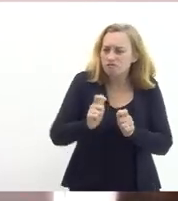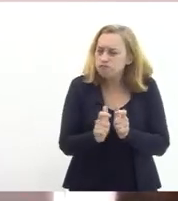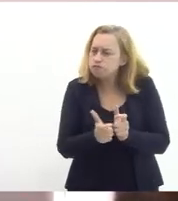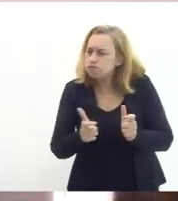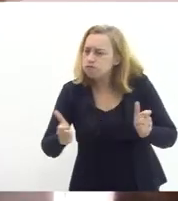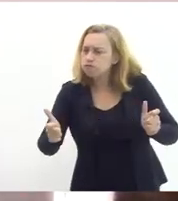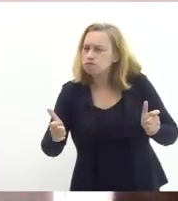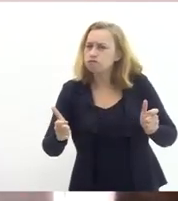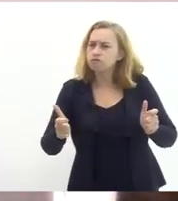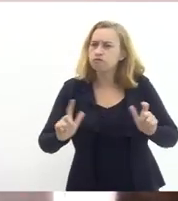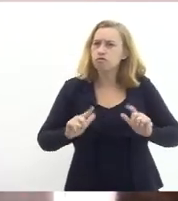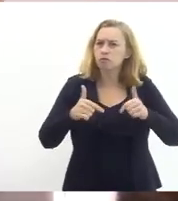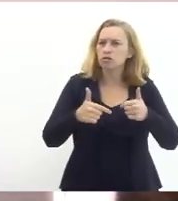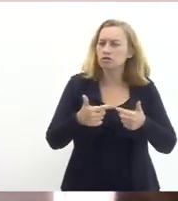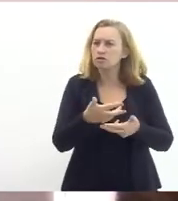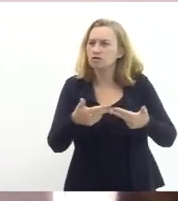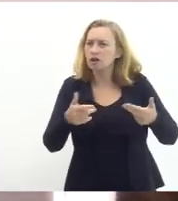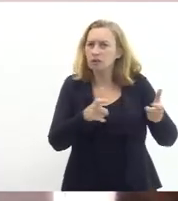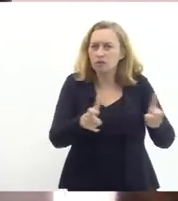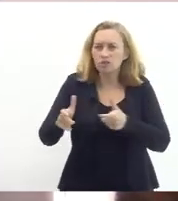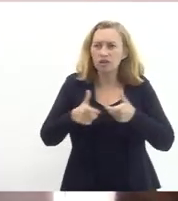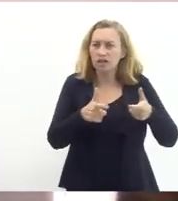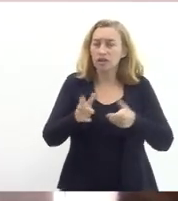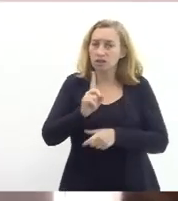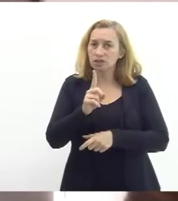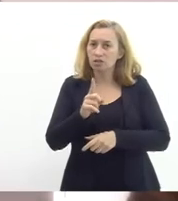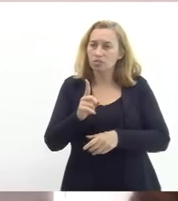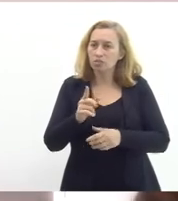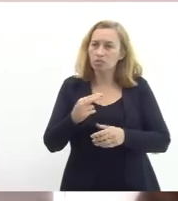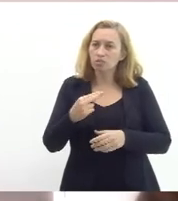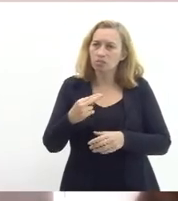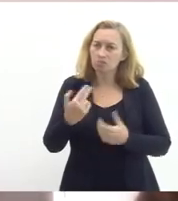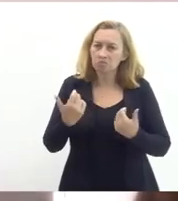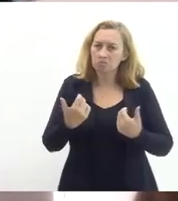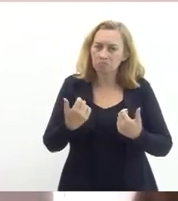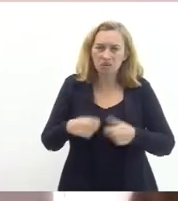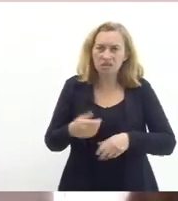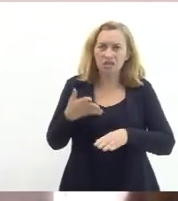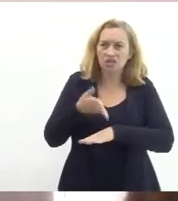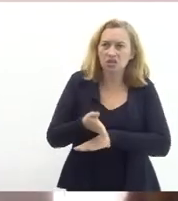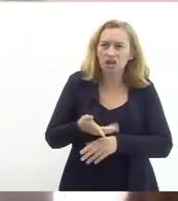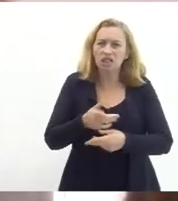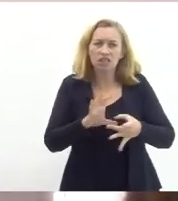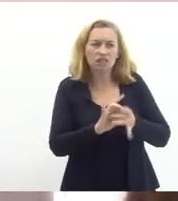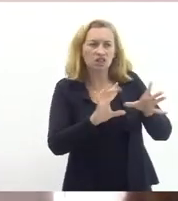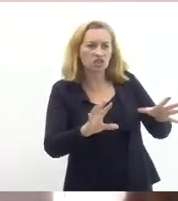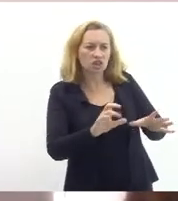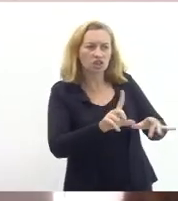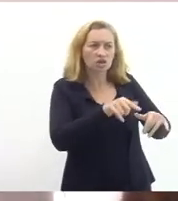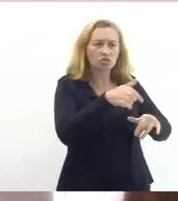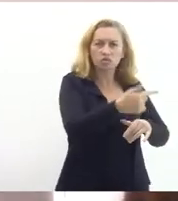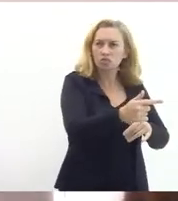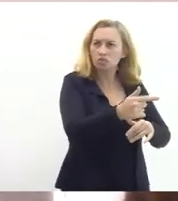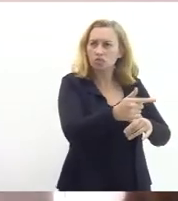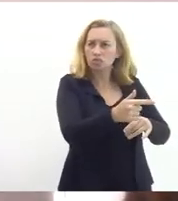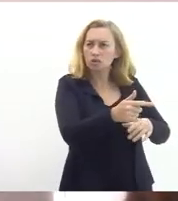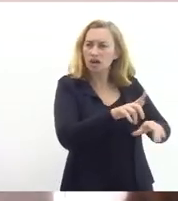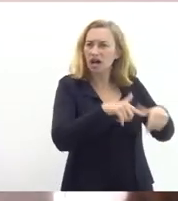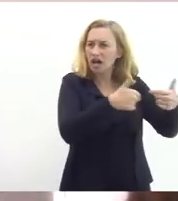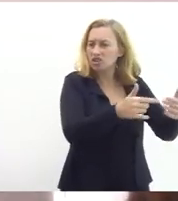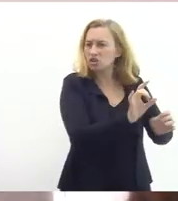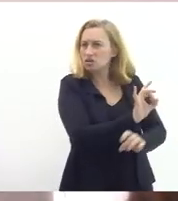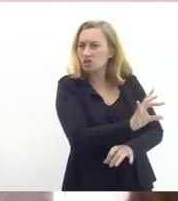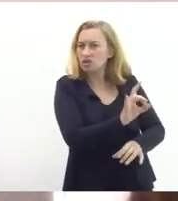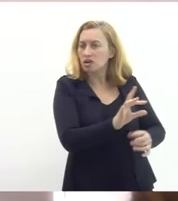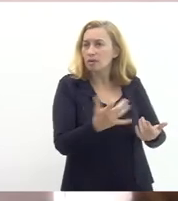se metendo em coisas que não deve se meter deixa que o mercado regula grande parte das relações sociais econômicas enfim para que